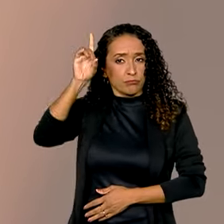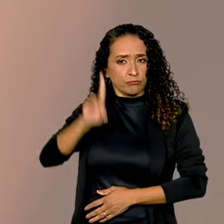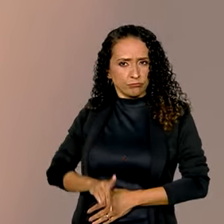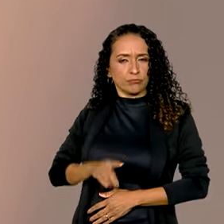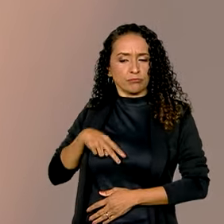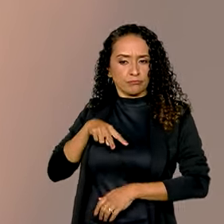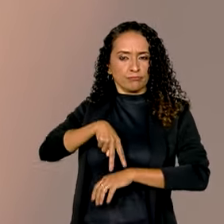enquanto mulheres.